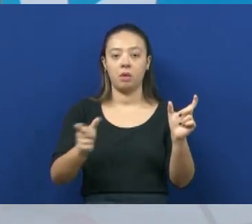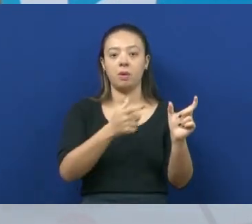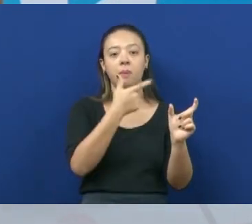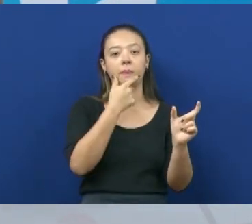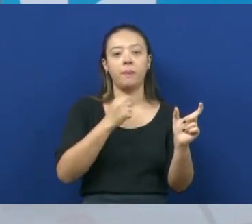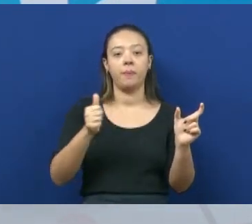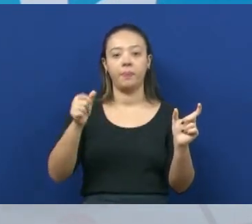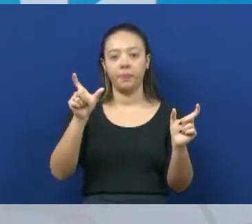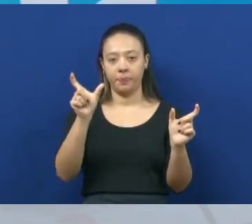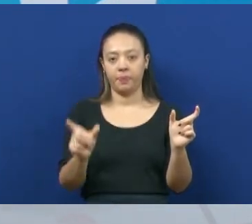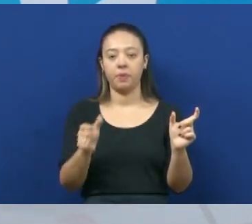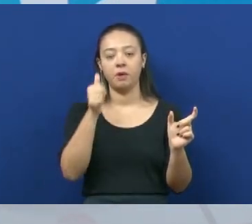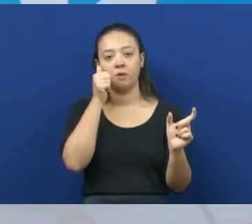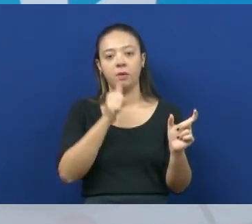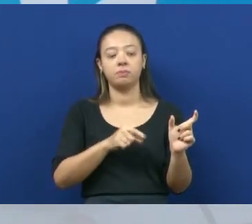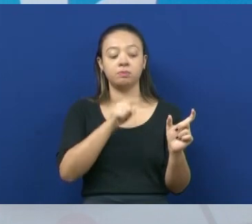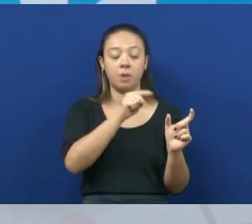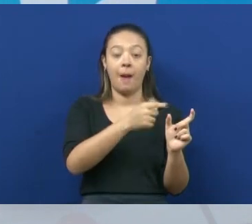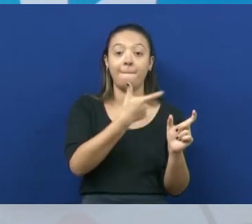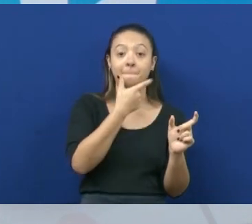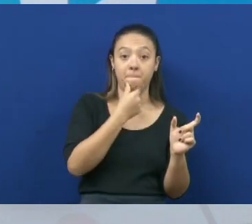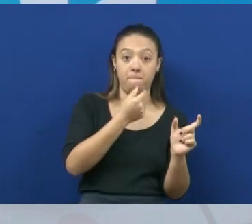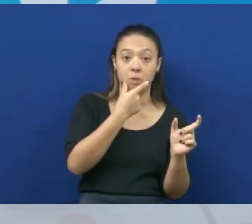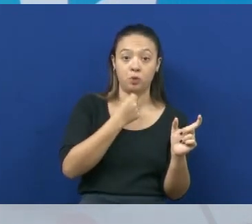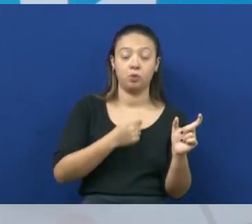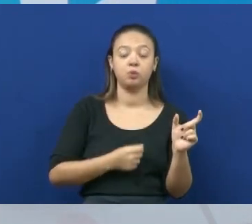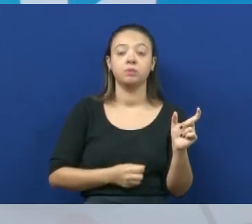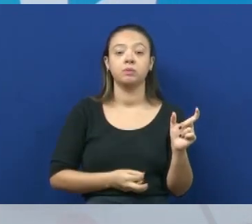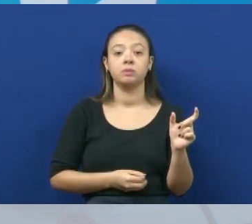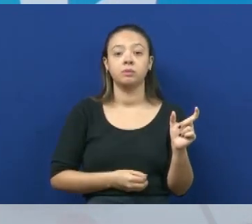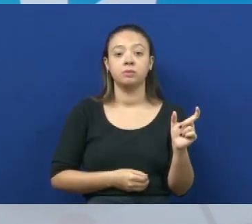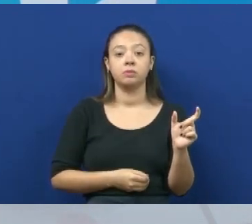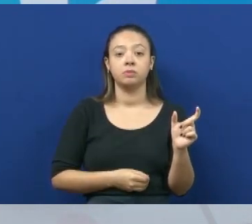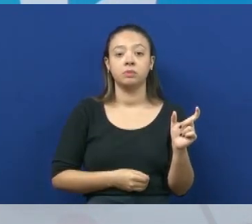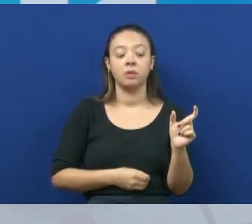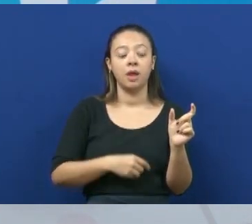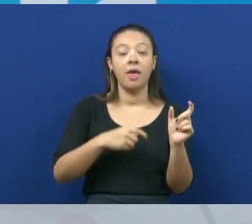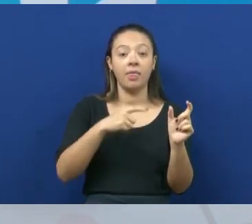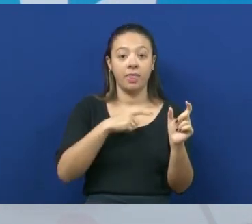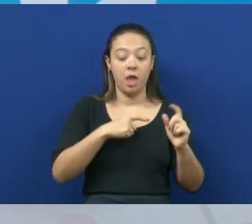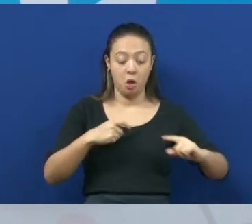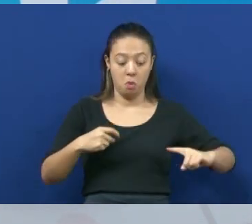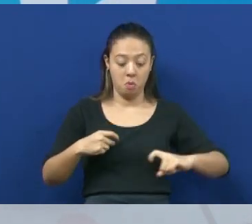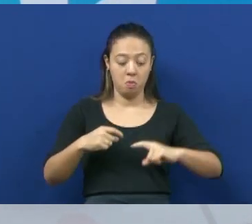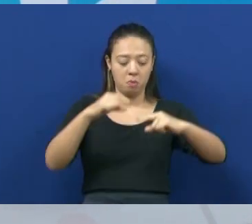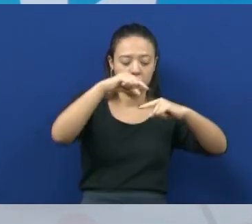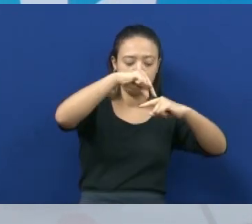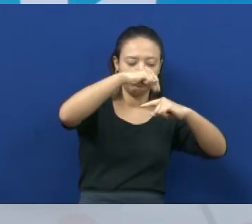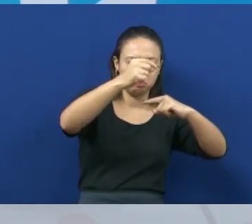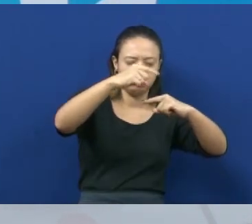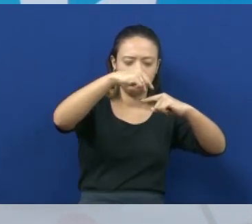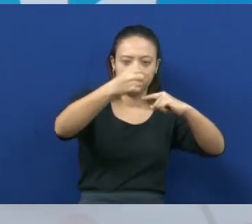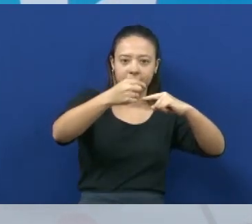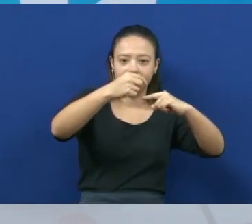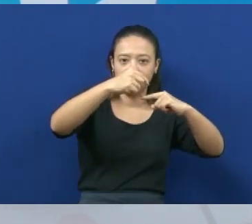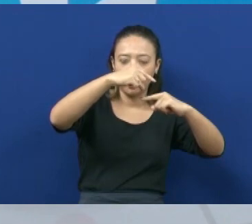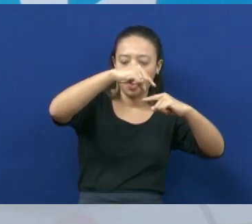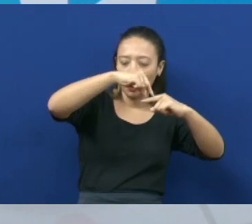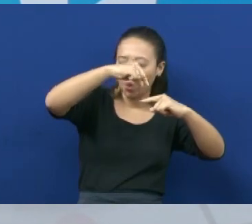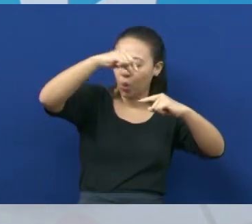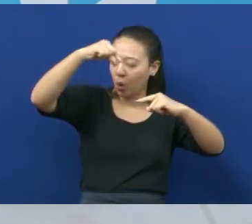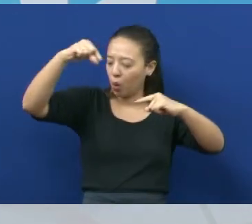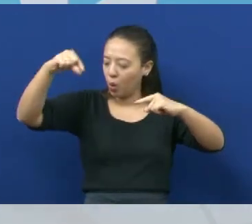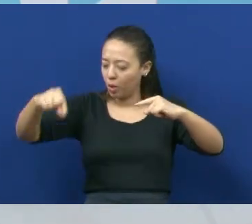vai introduzir o pelo na bactéria fêmea formando uma